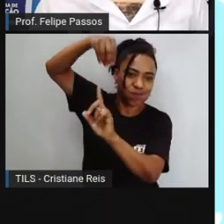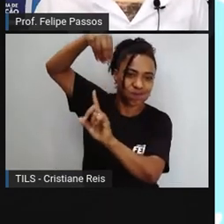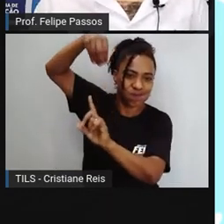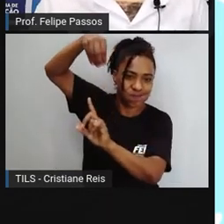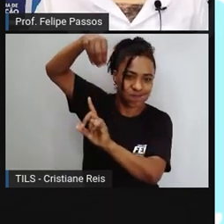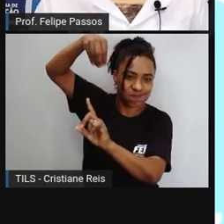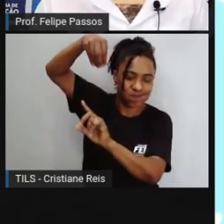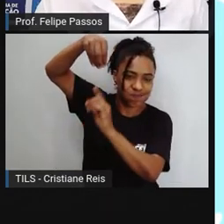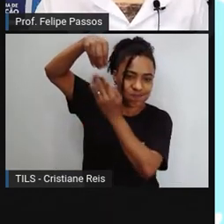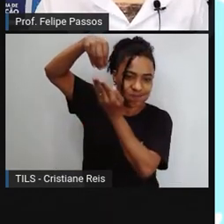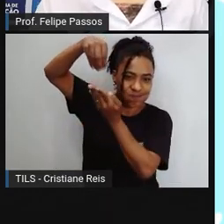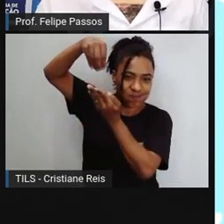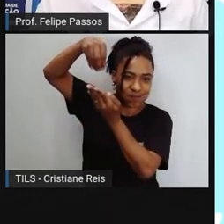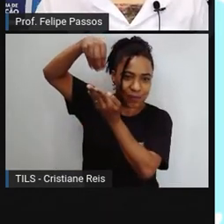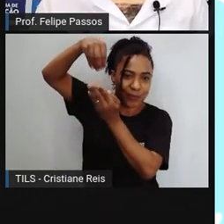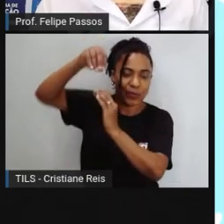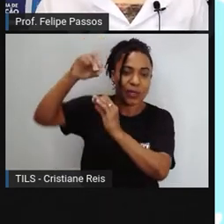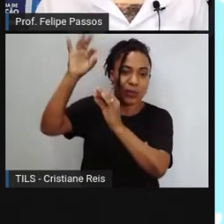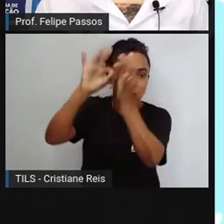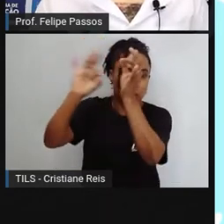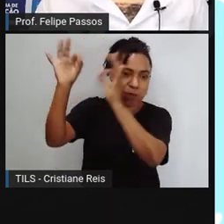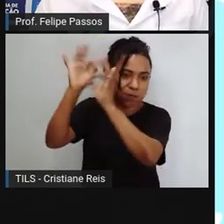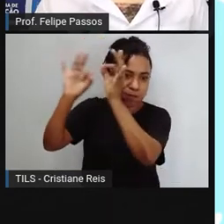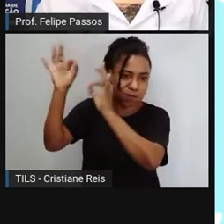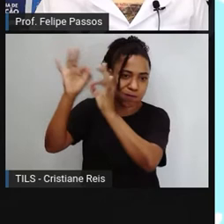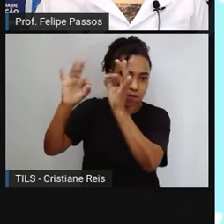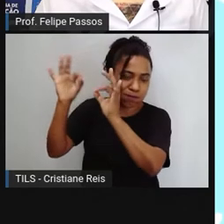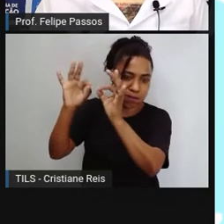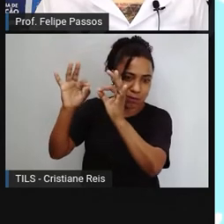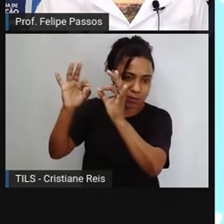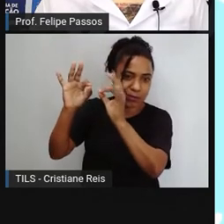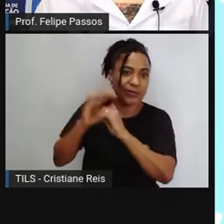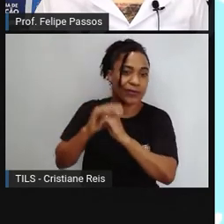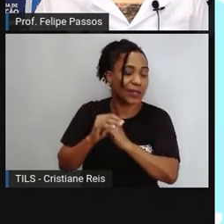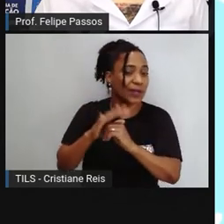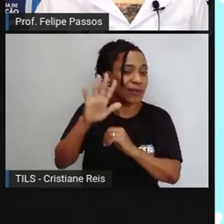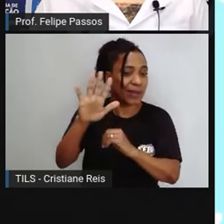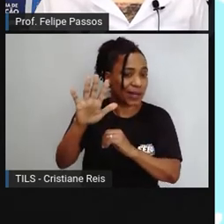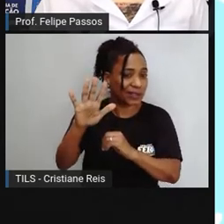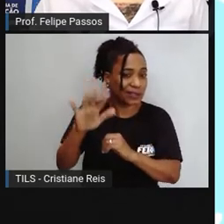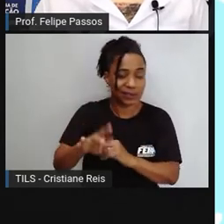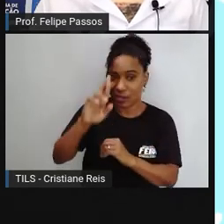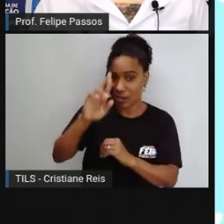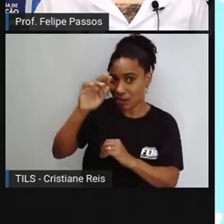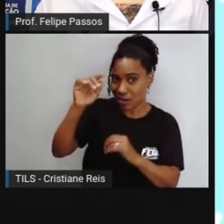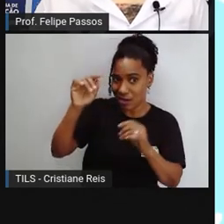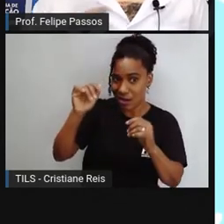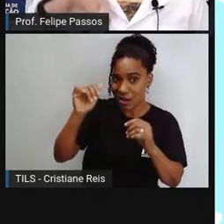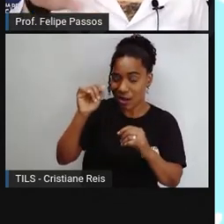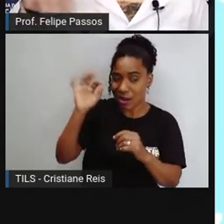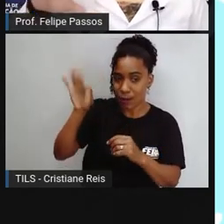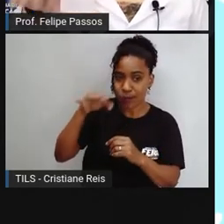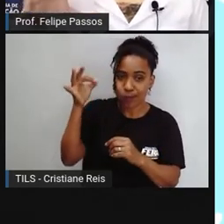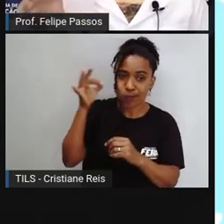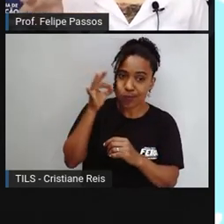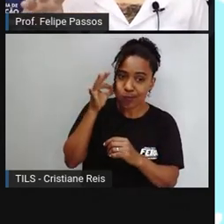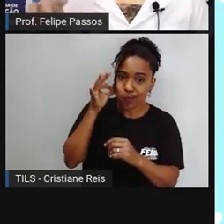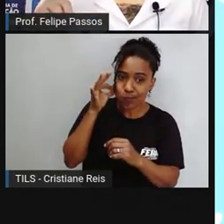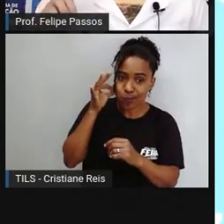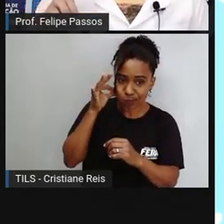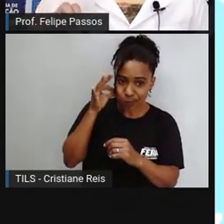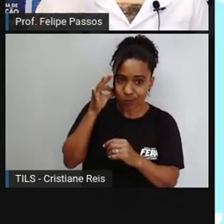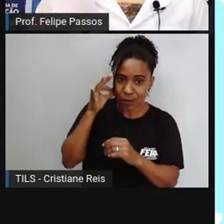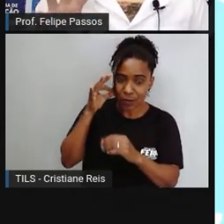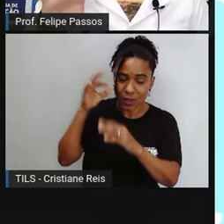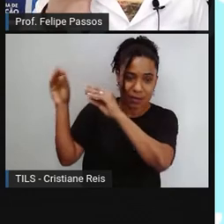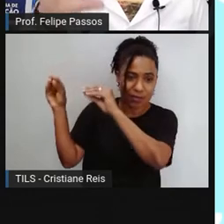razão, ecológica, qualquer razão ali, ela decide trocar o ninho de lugar. Estou falando em palavras gerais, tá,